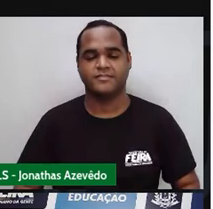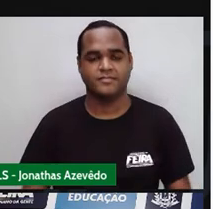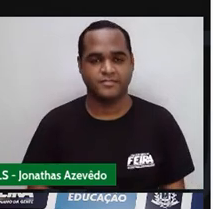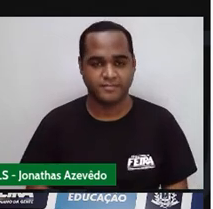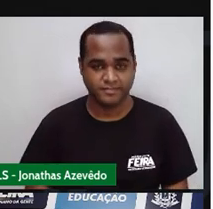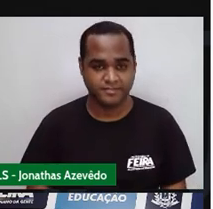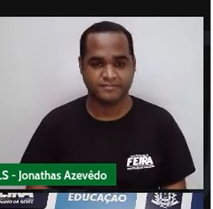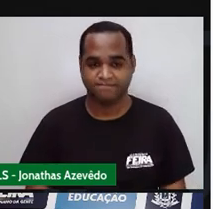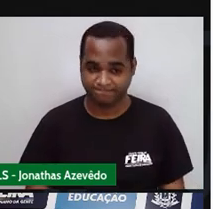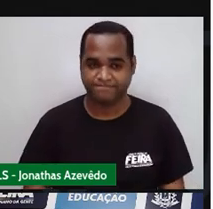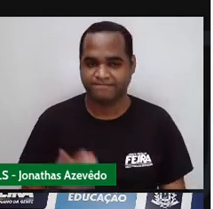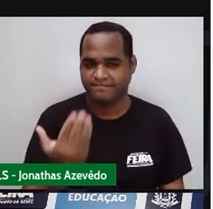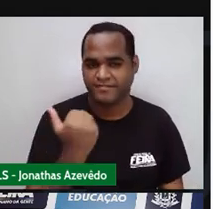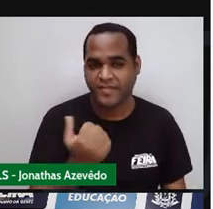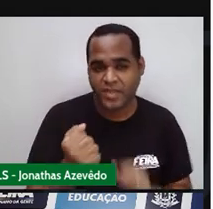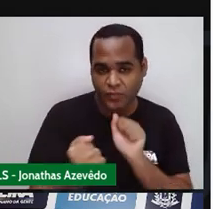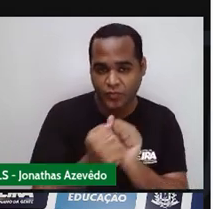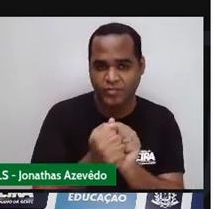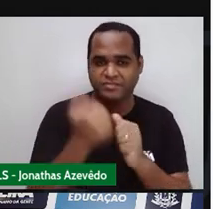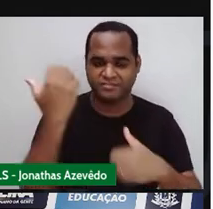Vem aqui comigo Tá